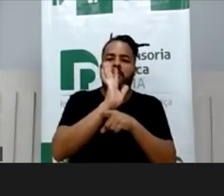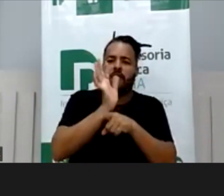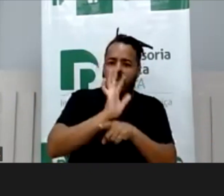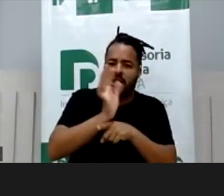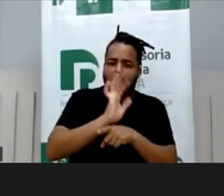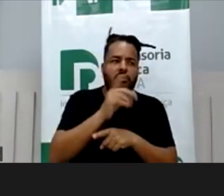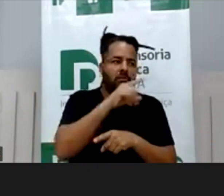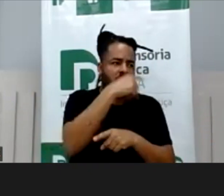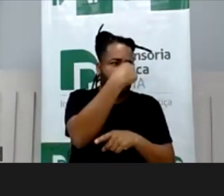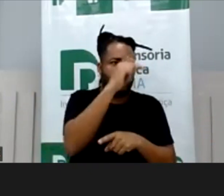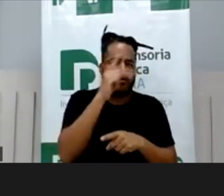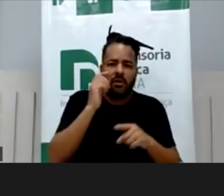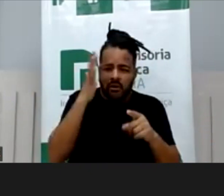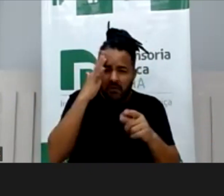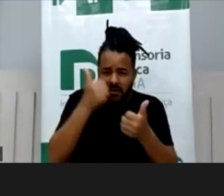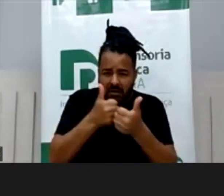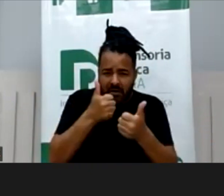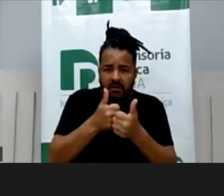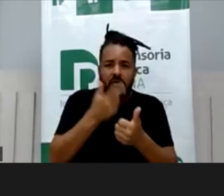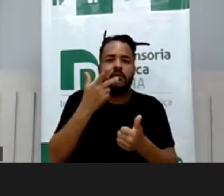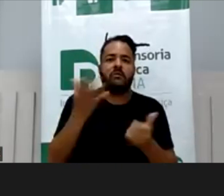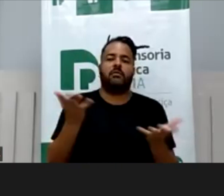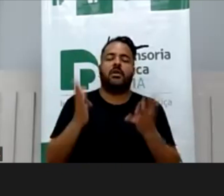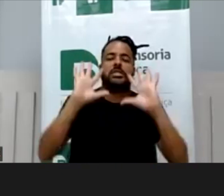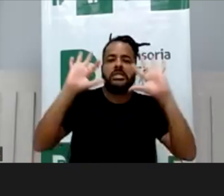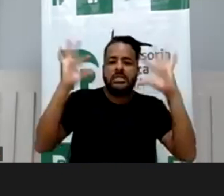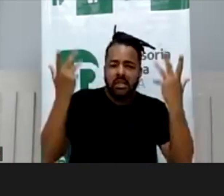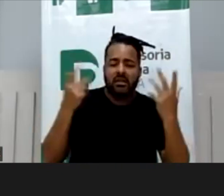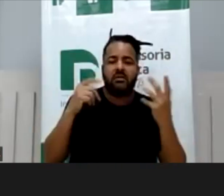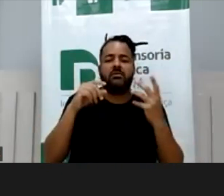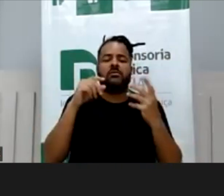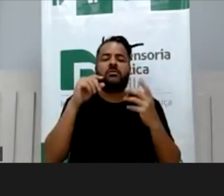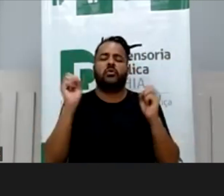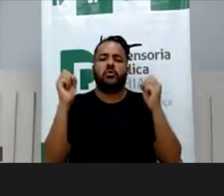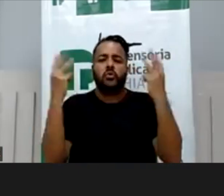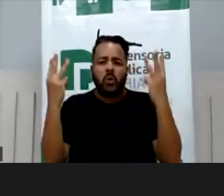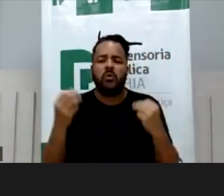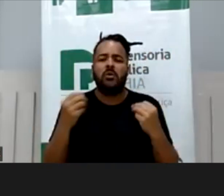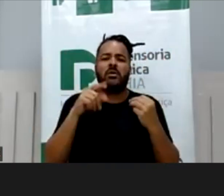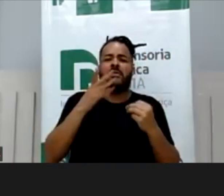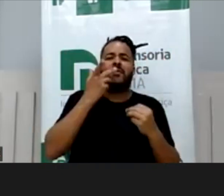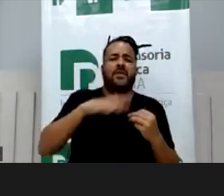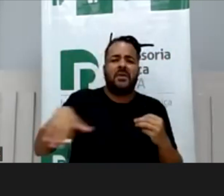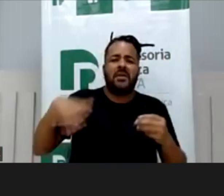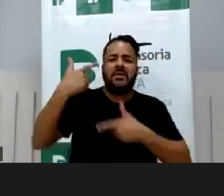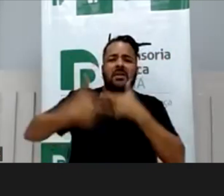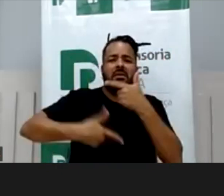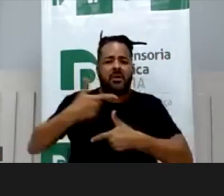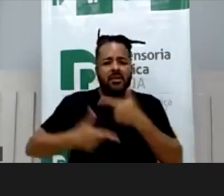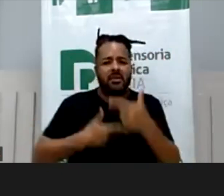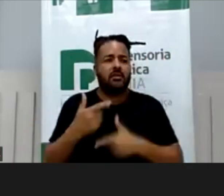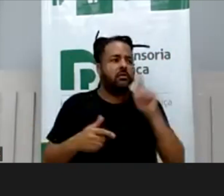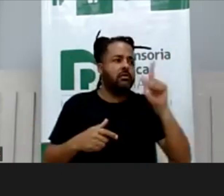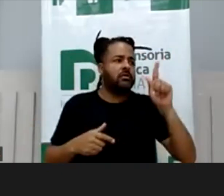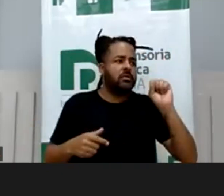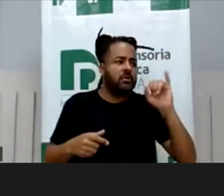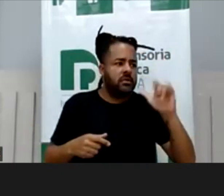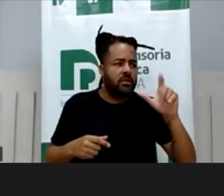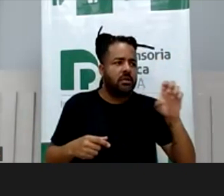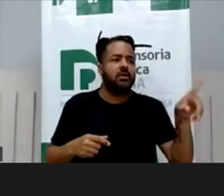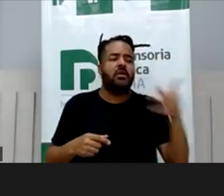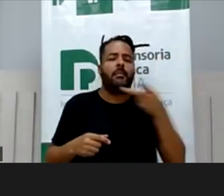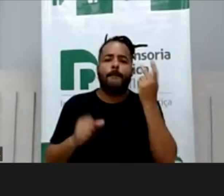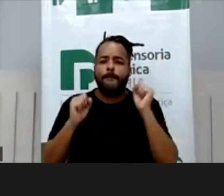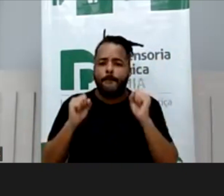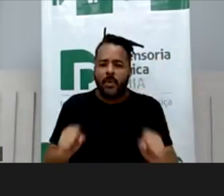E sua reflexão sobre essa coisa dos festivais, dos eventos em que você tem crianças trabalhando, Gisele pode falar talvez, Diana, enfim, Tati,